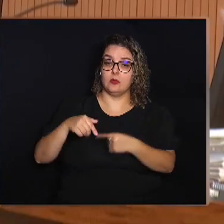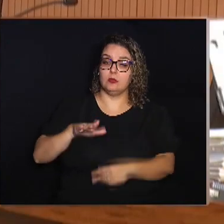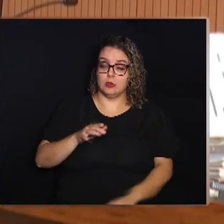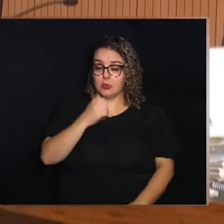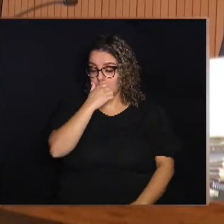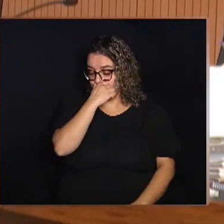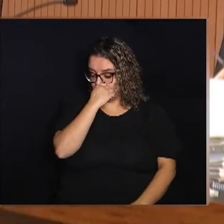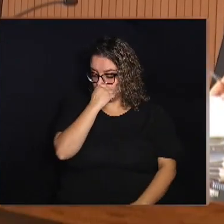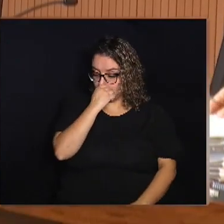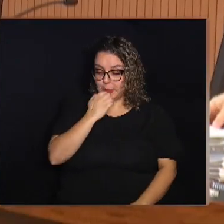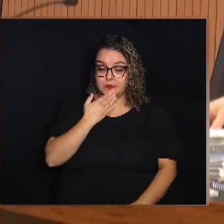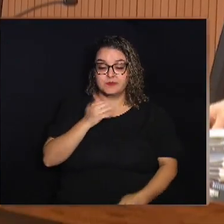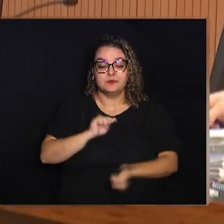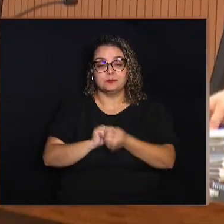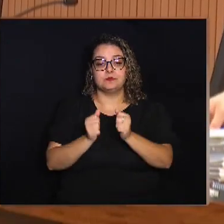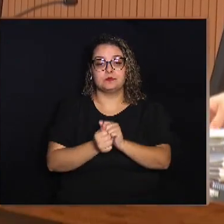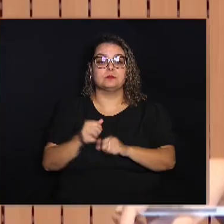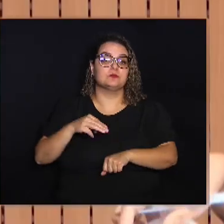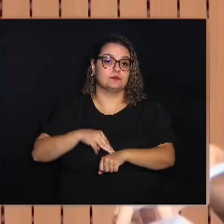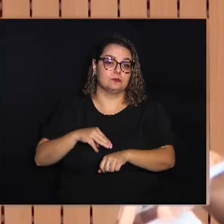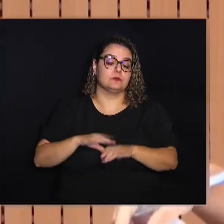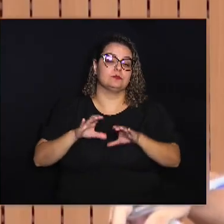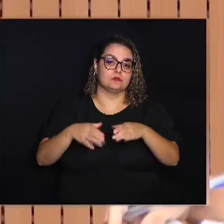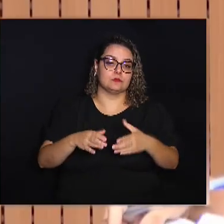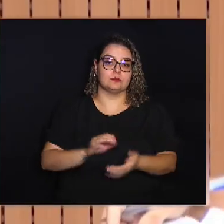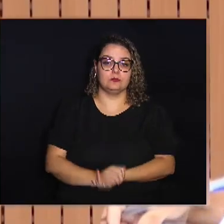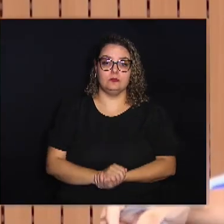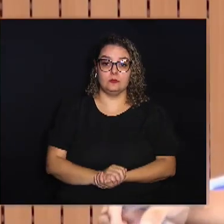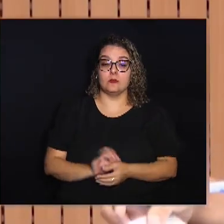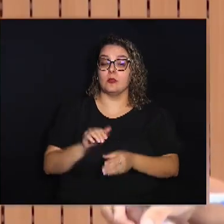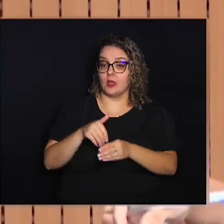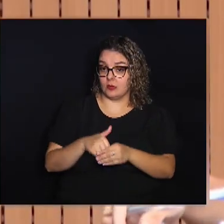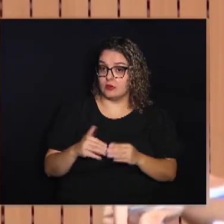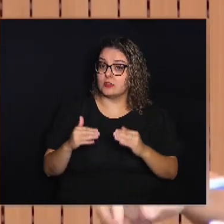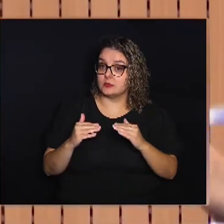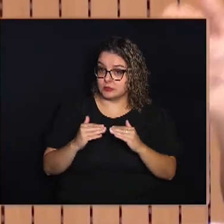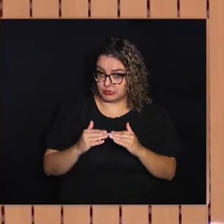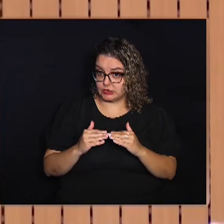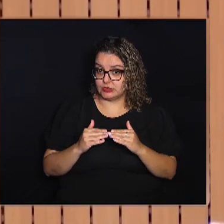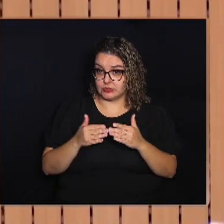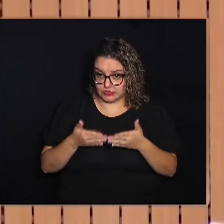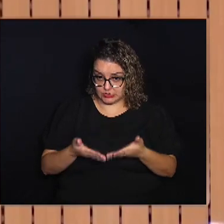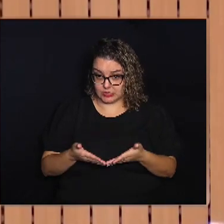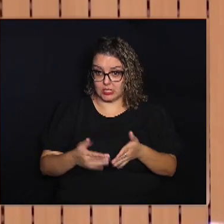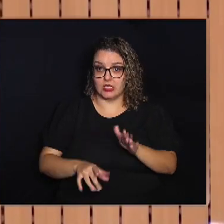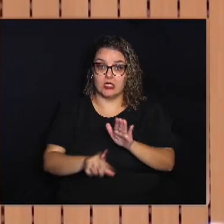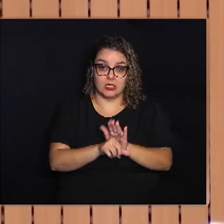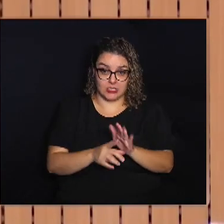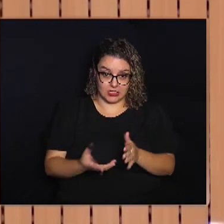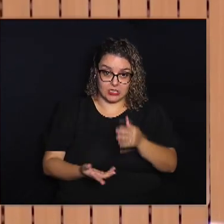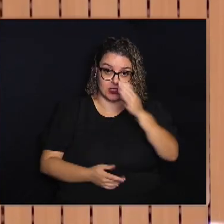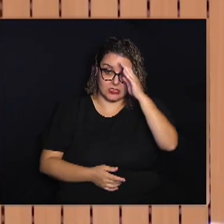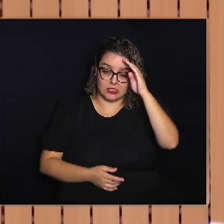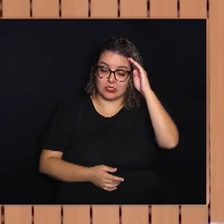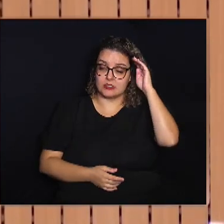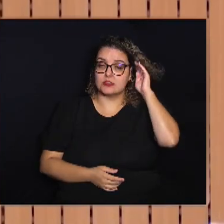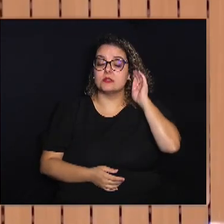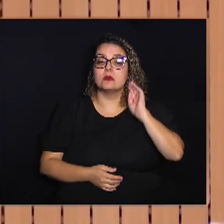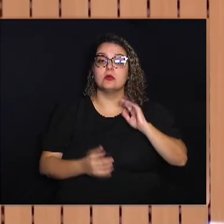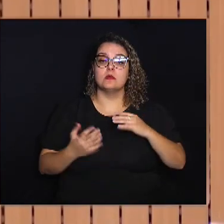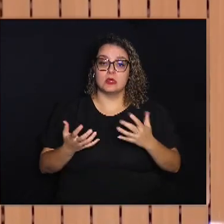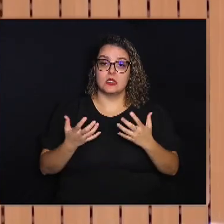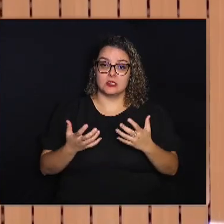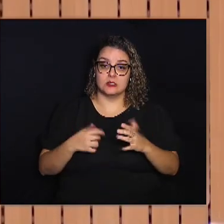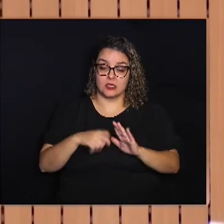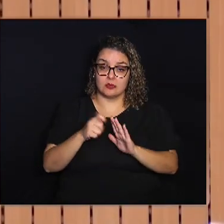pedido de ajustes pelos membros da comissão Votarei favorável aqui à legalidade Mas quero deixar